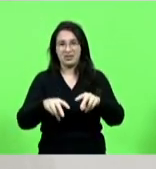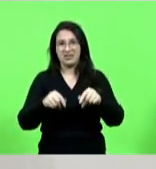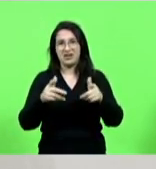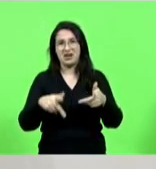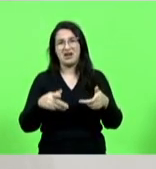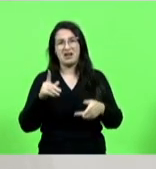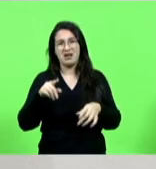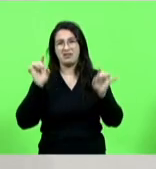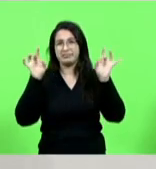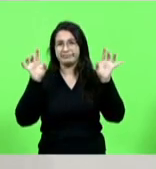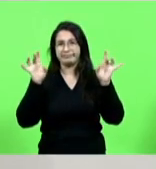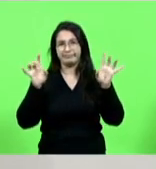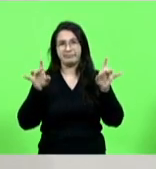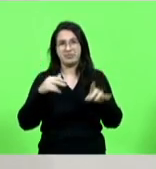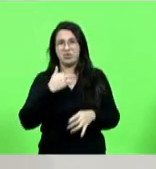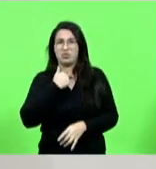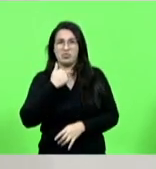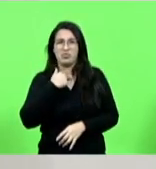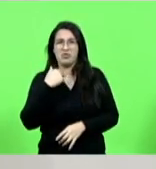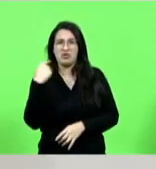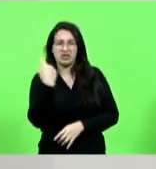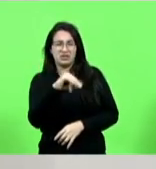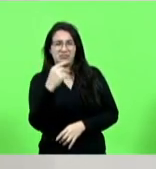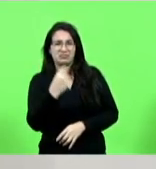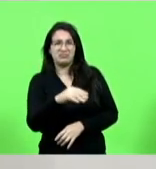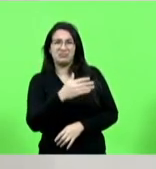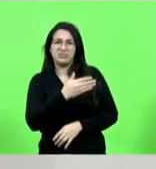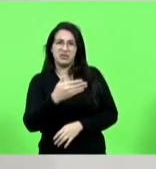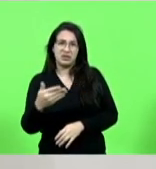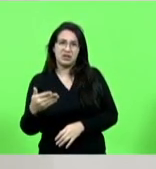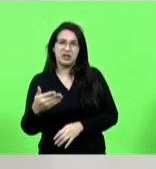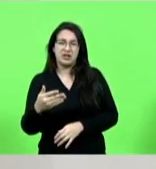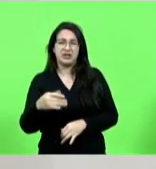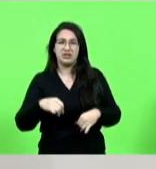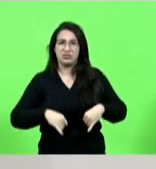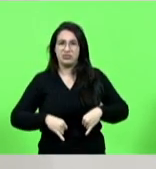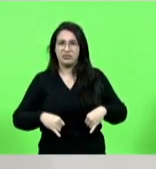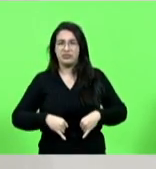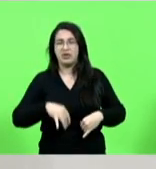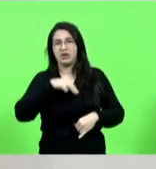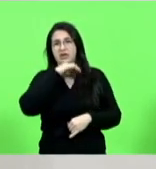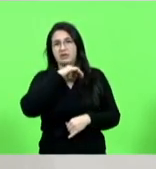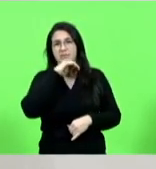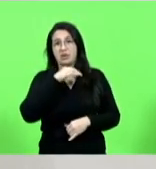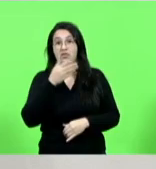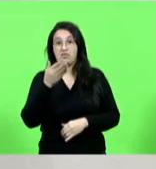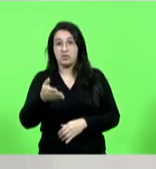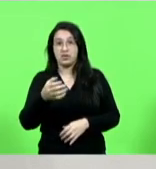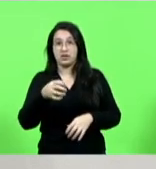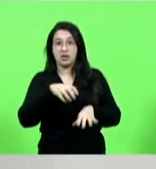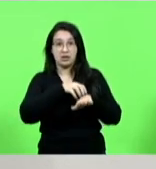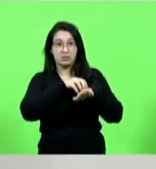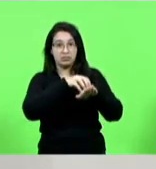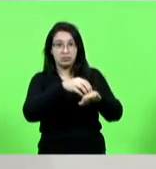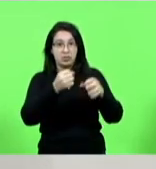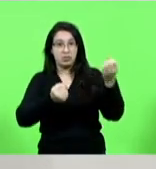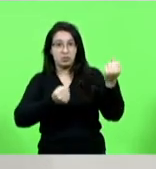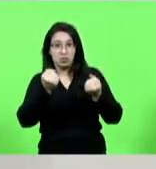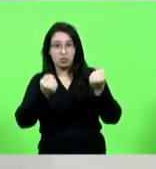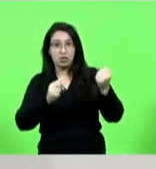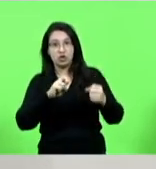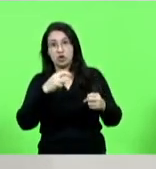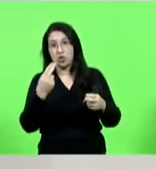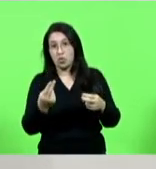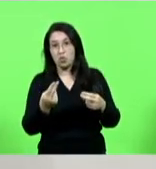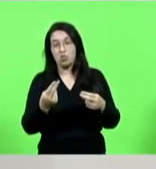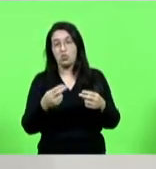um animal você que leva seja o dono do motorista vai ser multado e o dono do caminhão também então a fechou